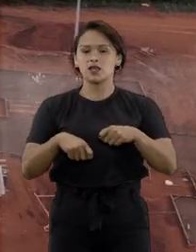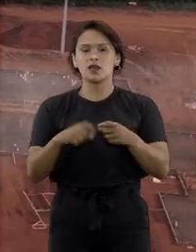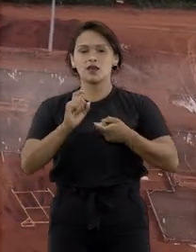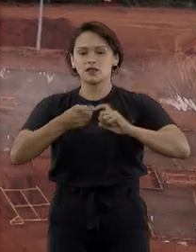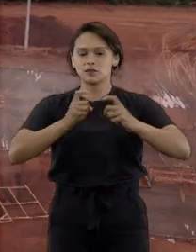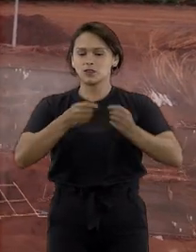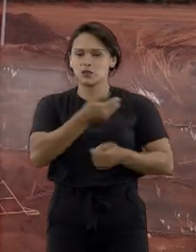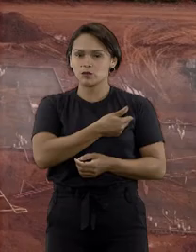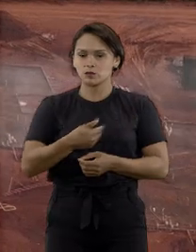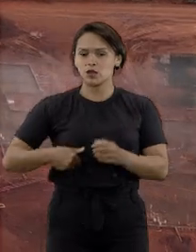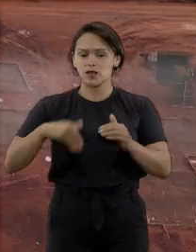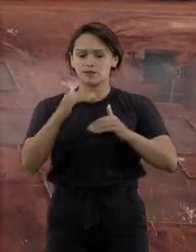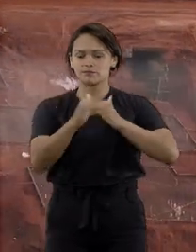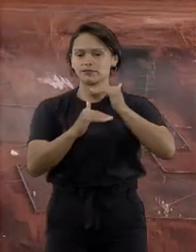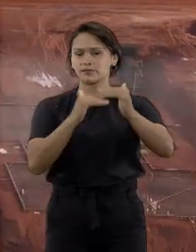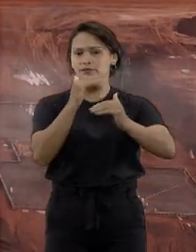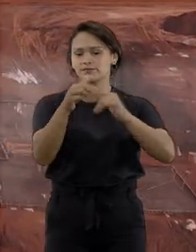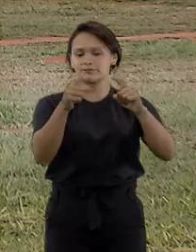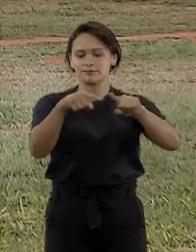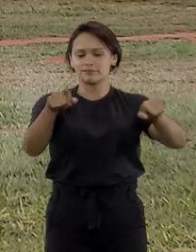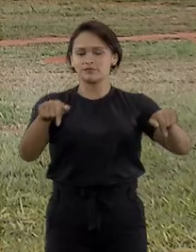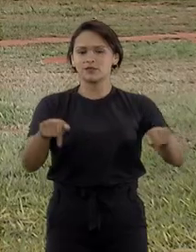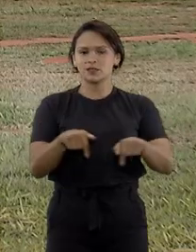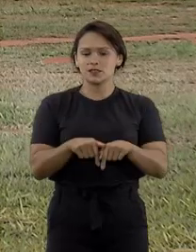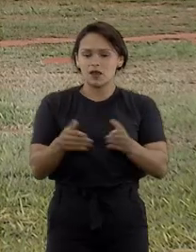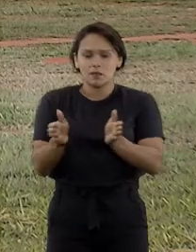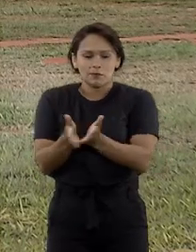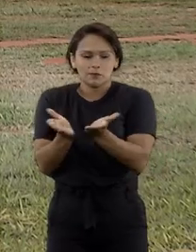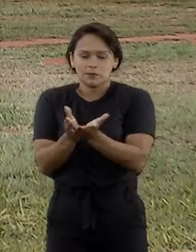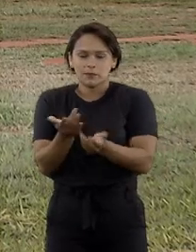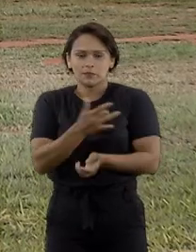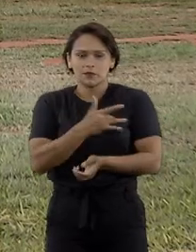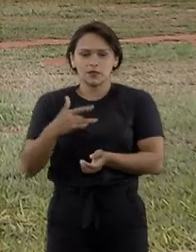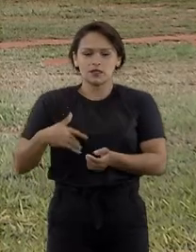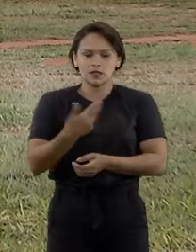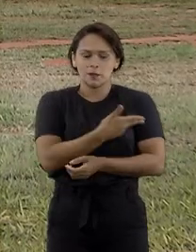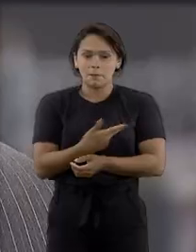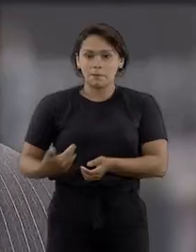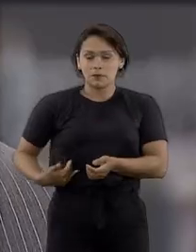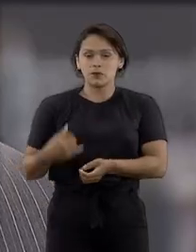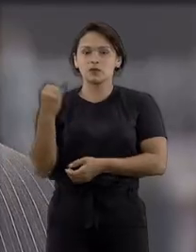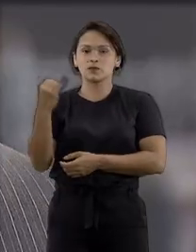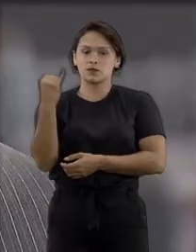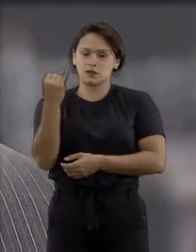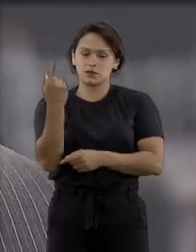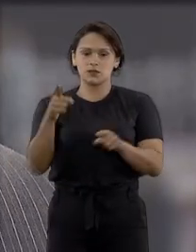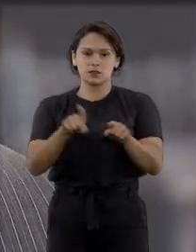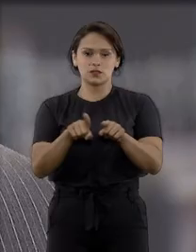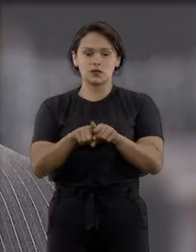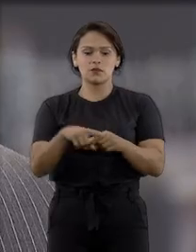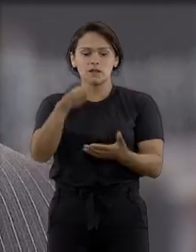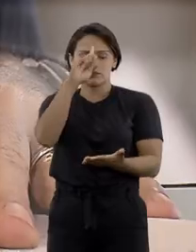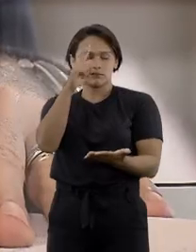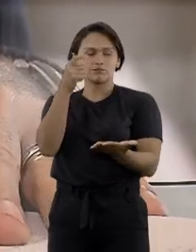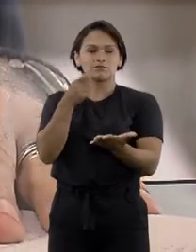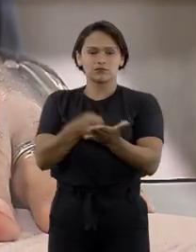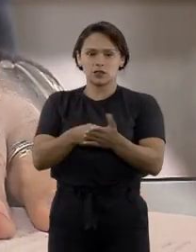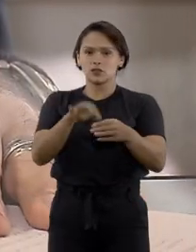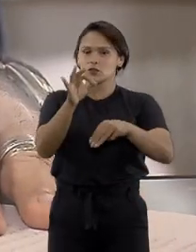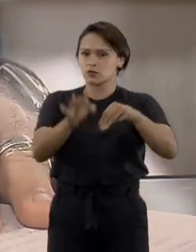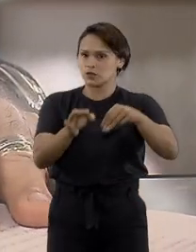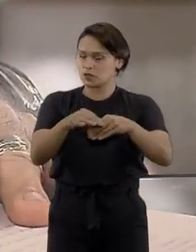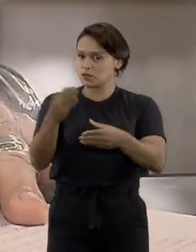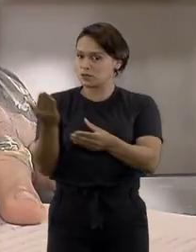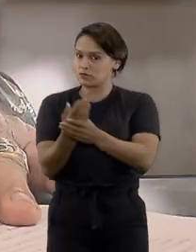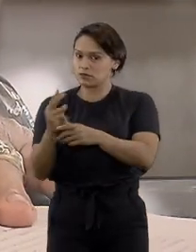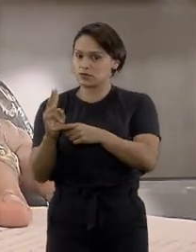pudesse promover o desenvolvimento da região, carente de serviços públicos essenciais. Com a decisão do ministro Humberto Martins, a liminar da